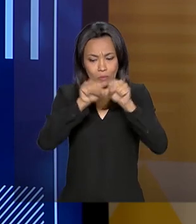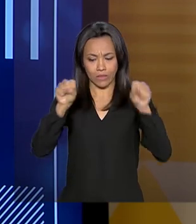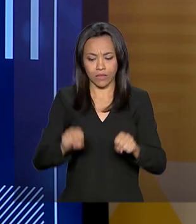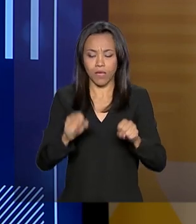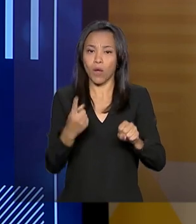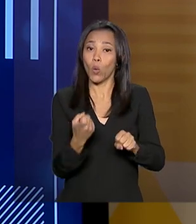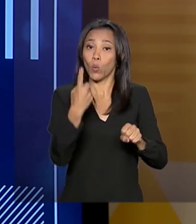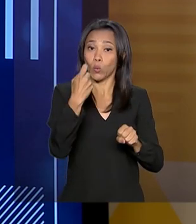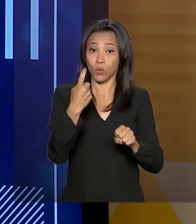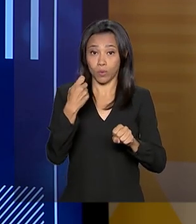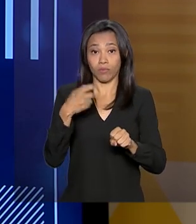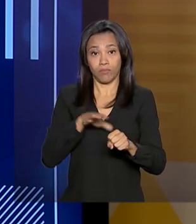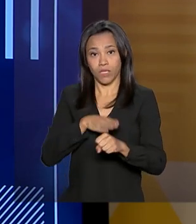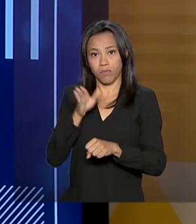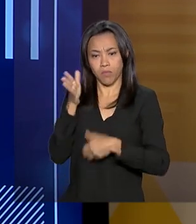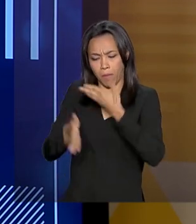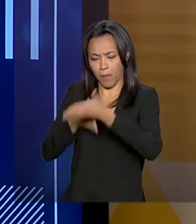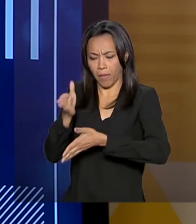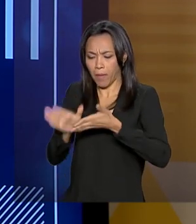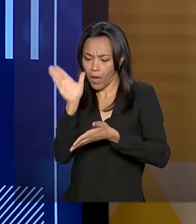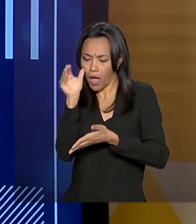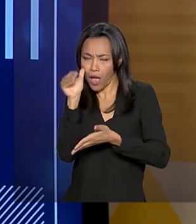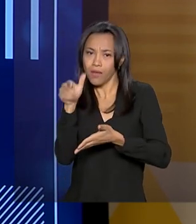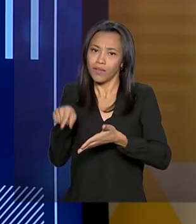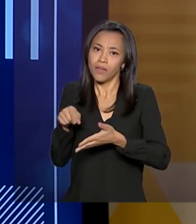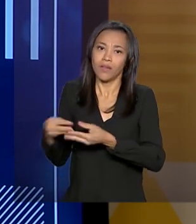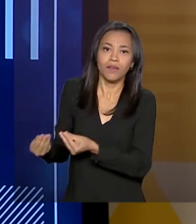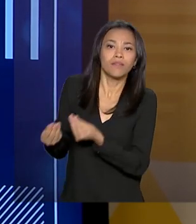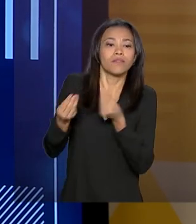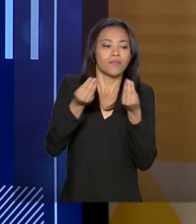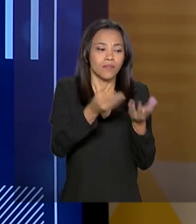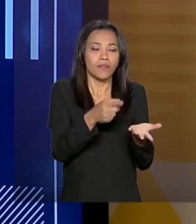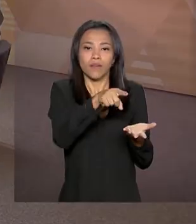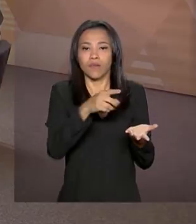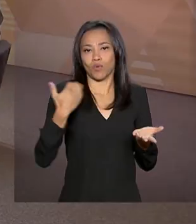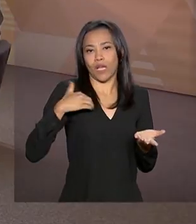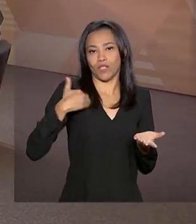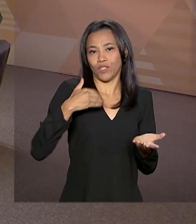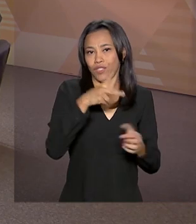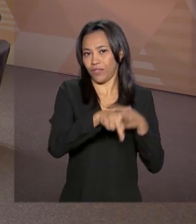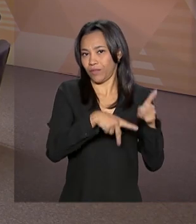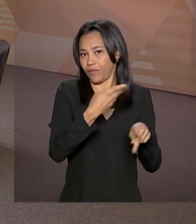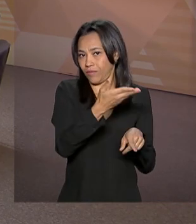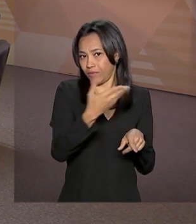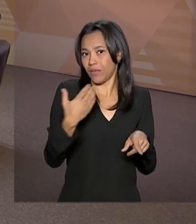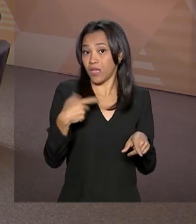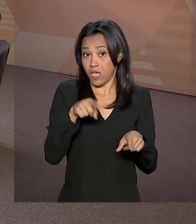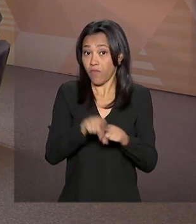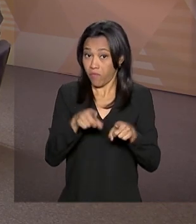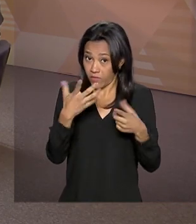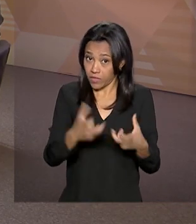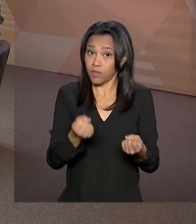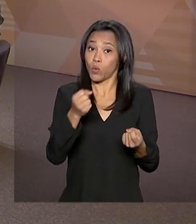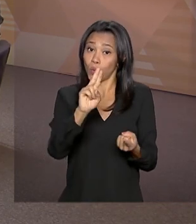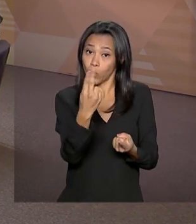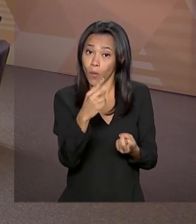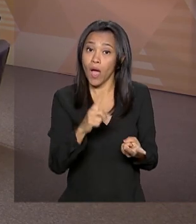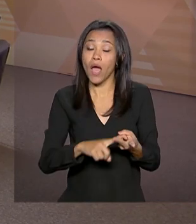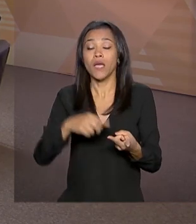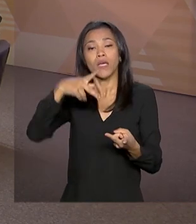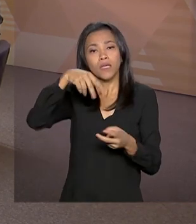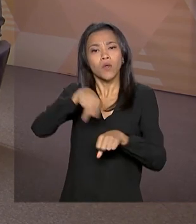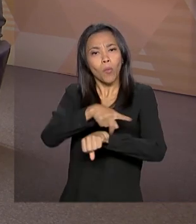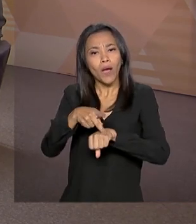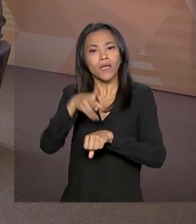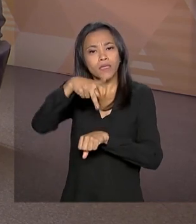E cedemos isso aos argentinos. E faremos isso com os uruguais. Os peruanos